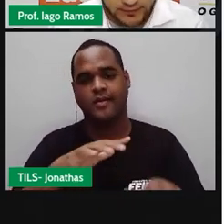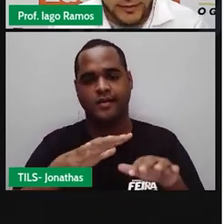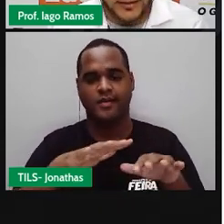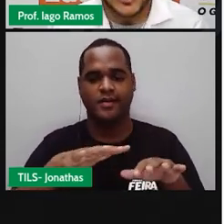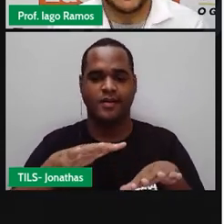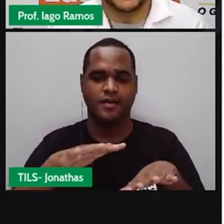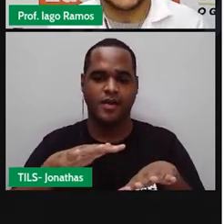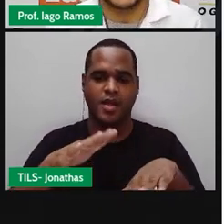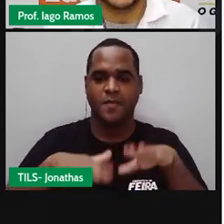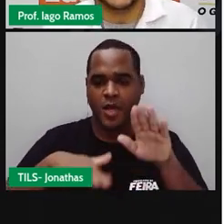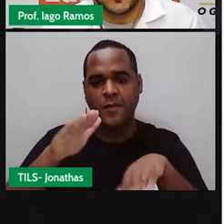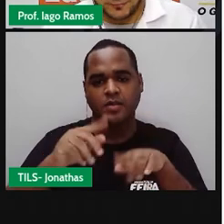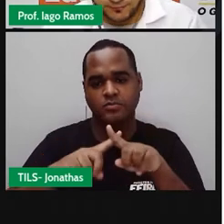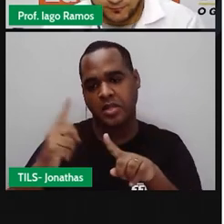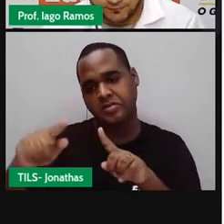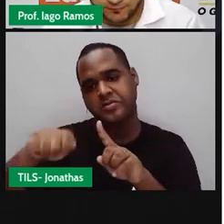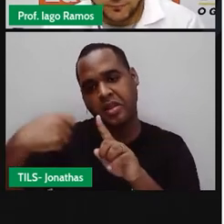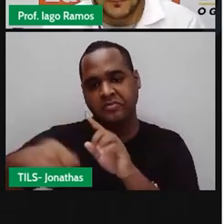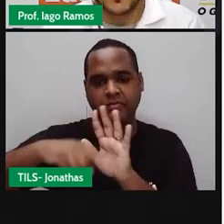negativas.